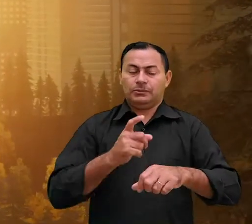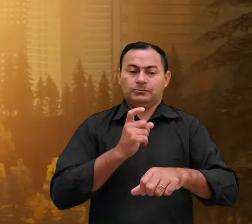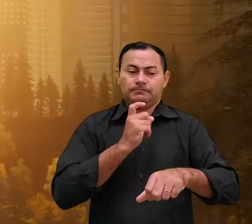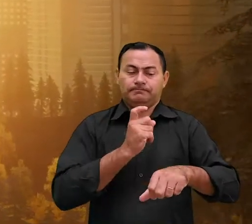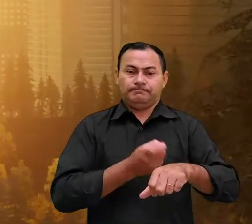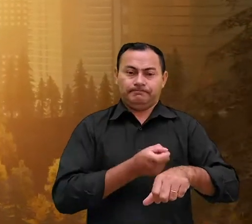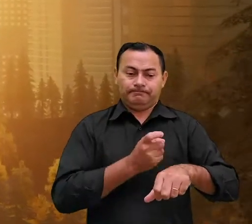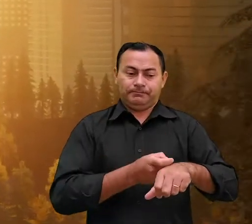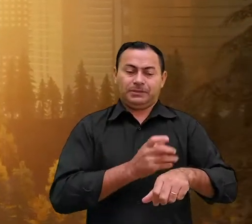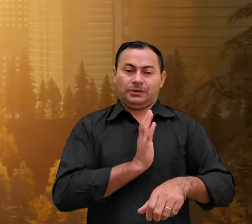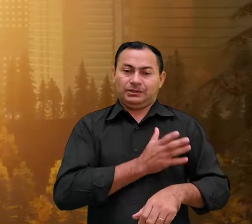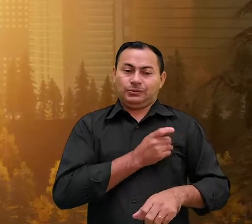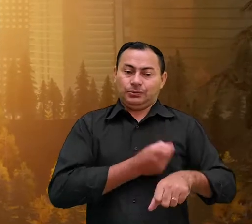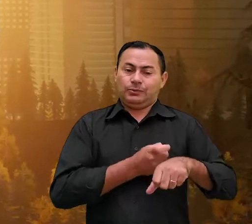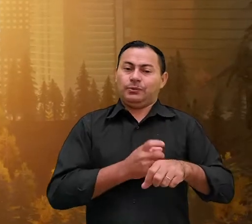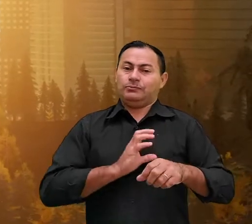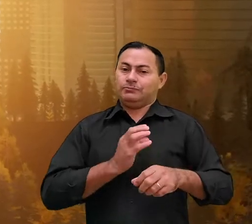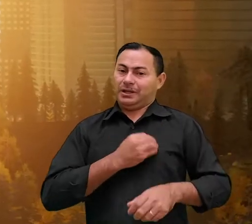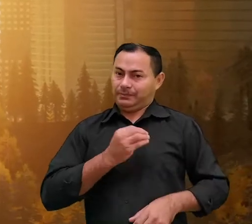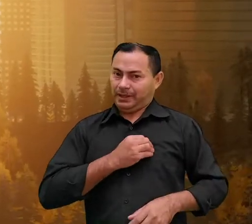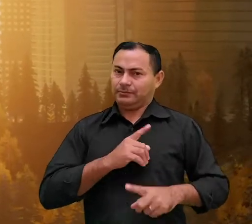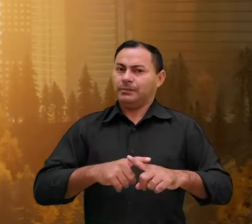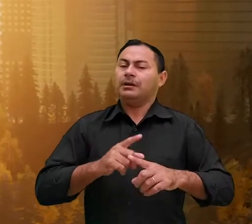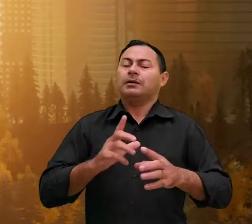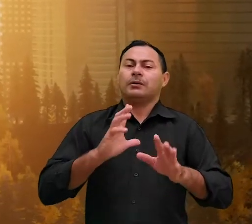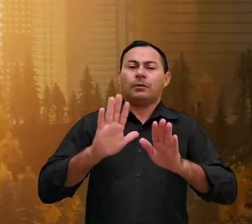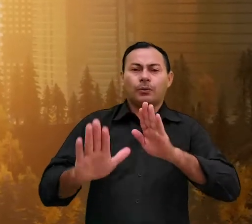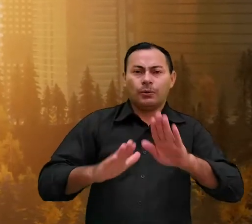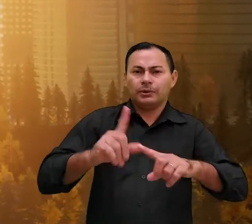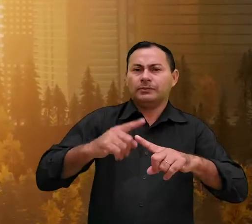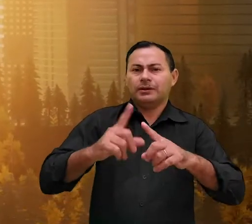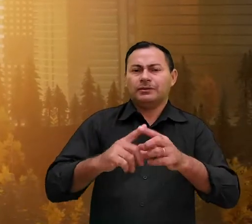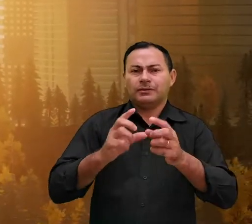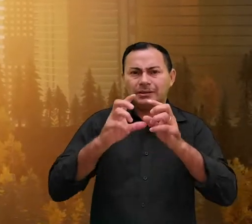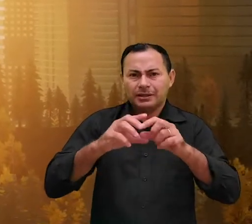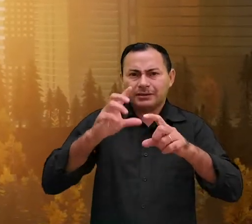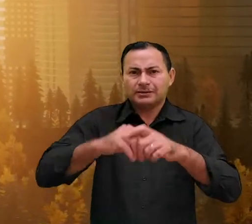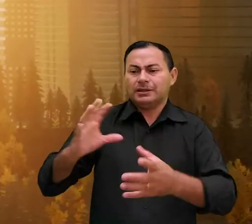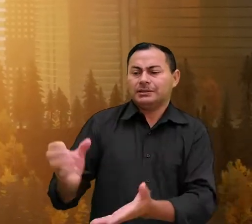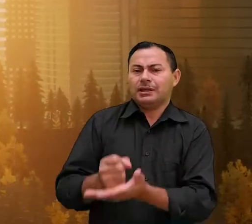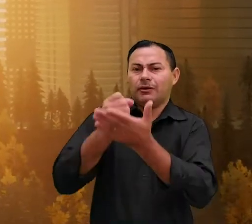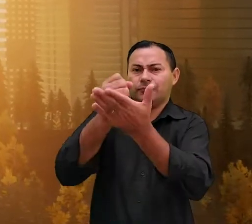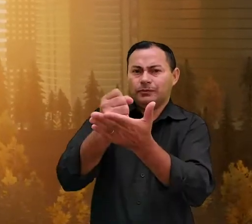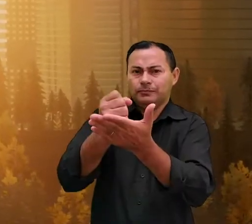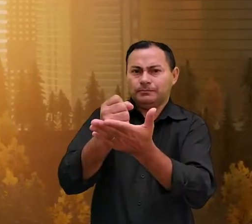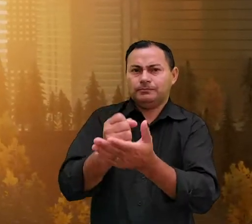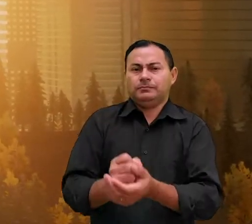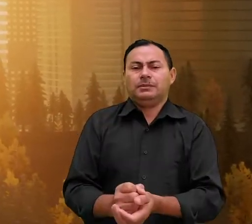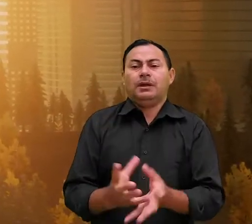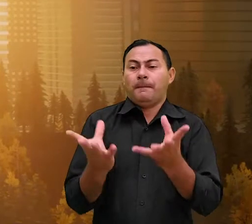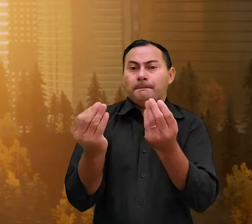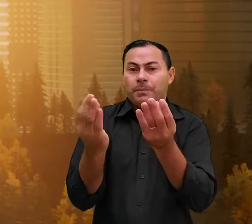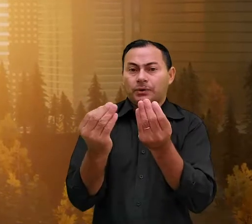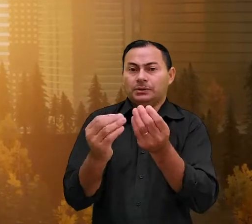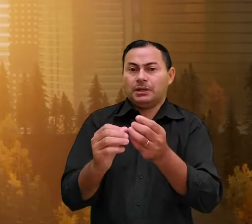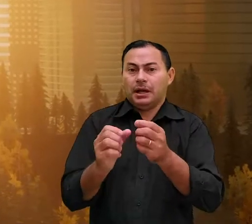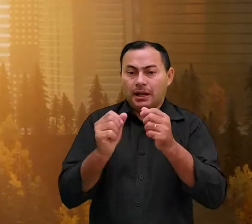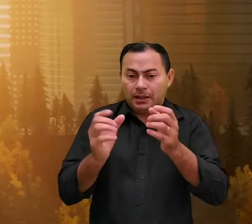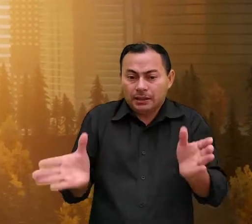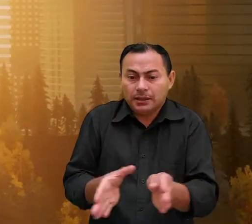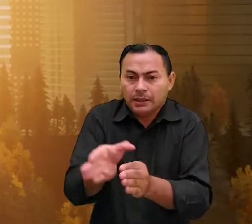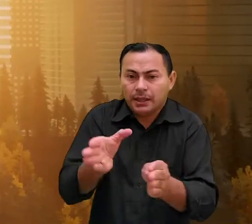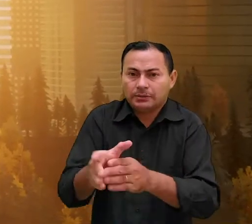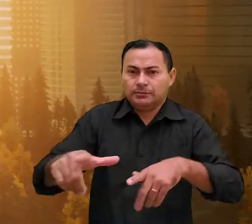endurecidos pelo engano do pecado. Cuidem que vocês, por pouco, não deixem de ser salvos. Muitos destes